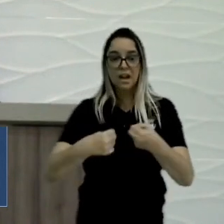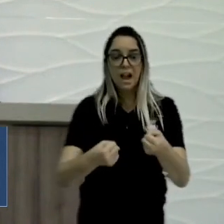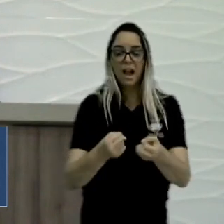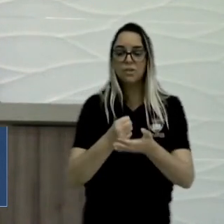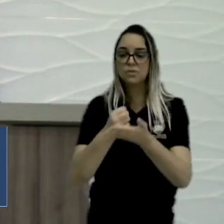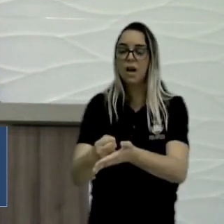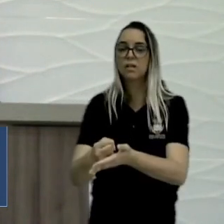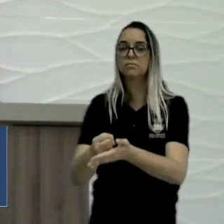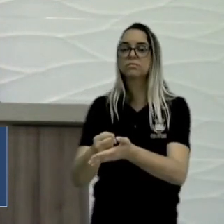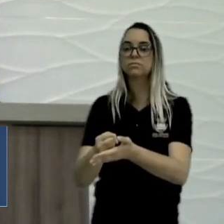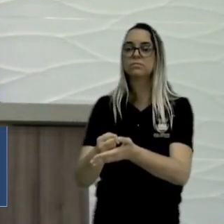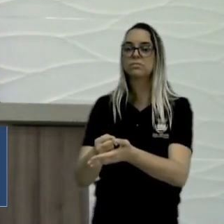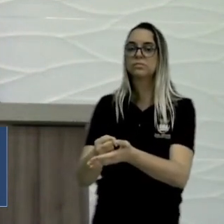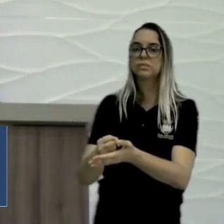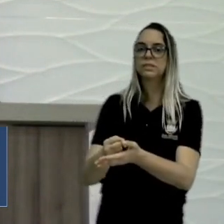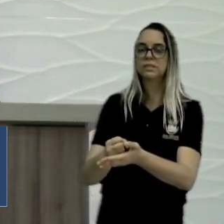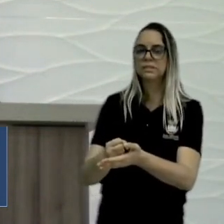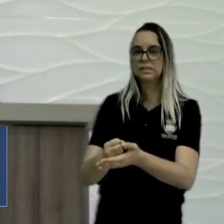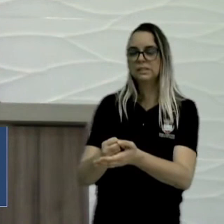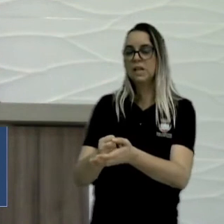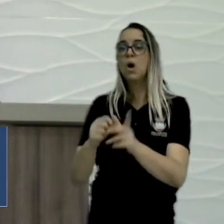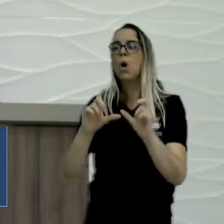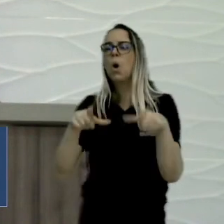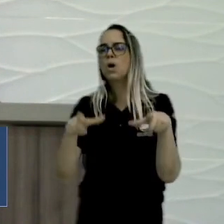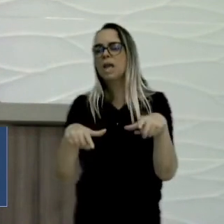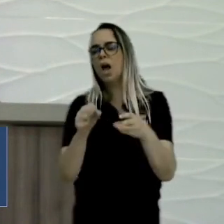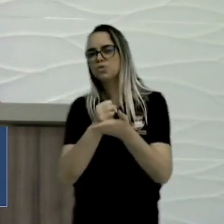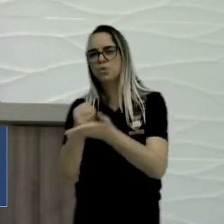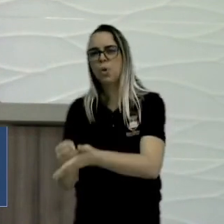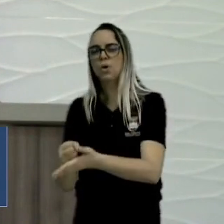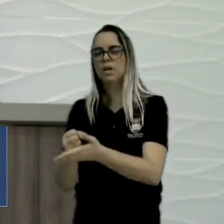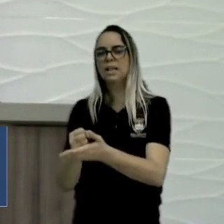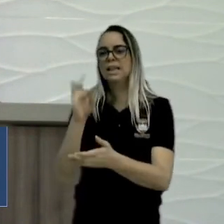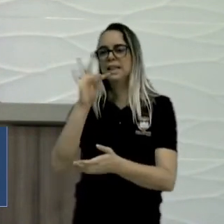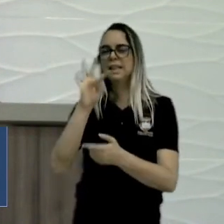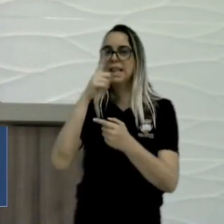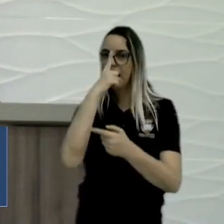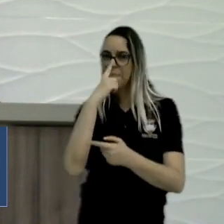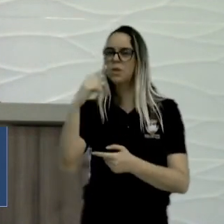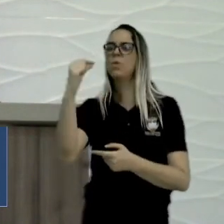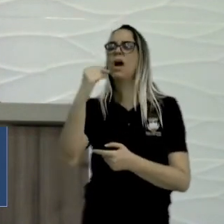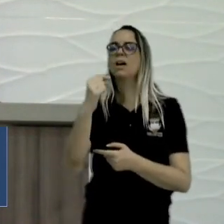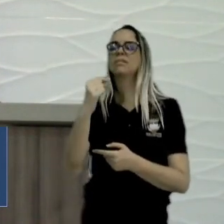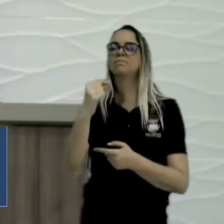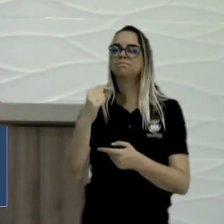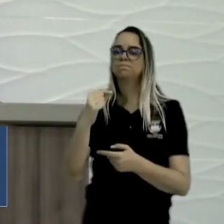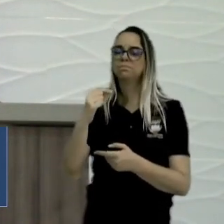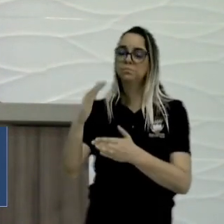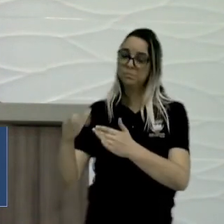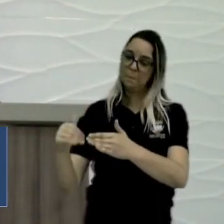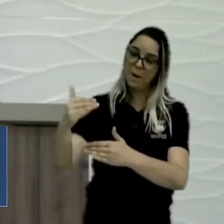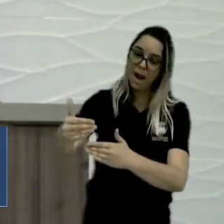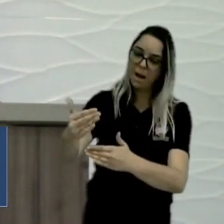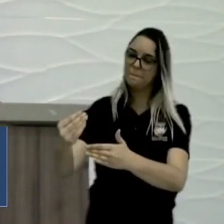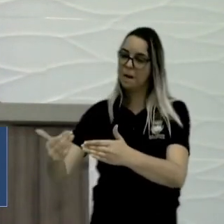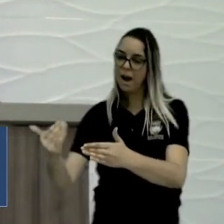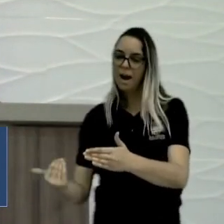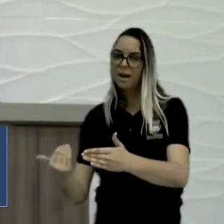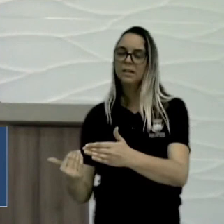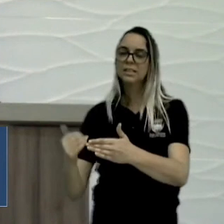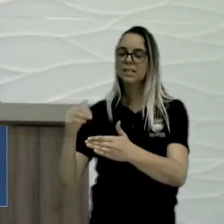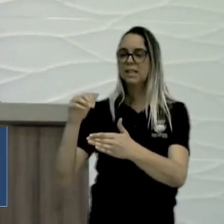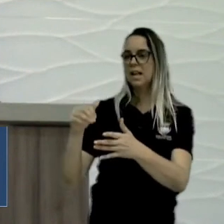município, desta vez lá na comunidade do Tamanduá de cima, do meio e de baixo, Lagoa do Almeida,